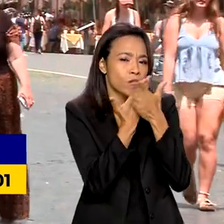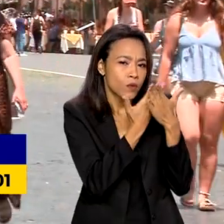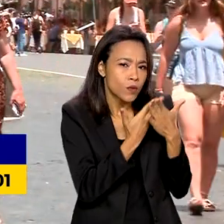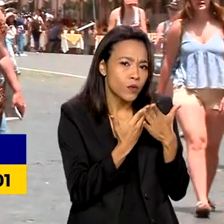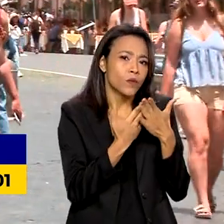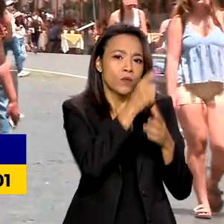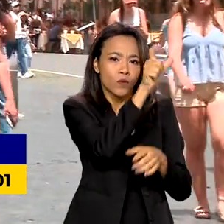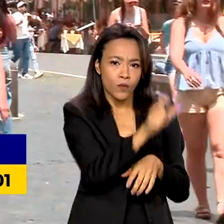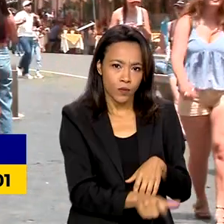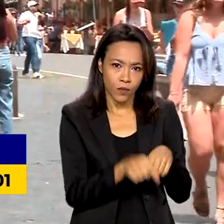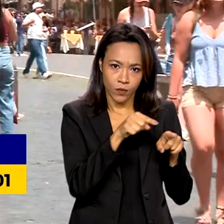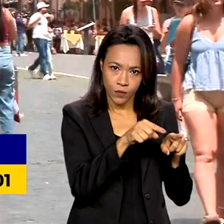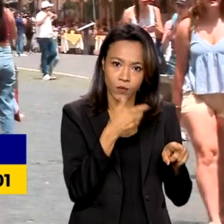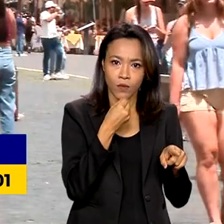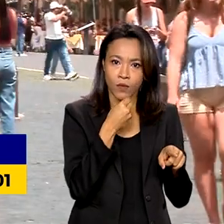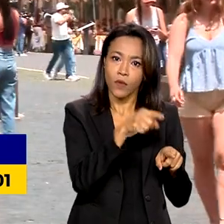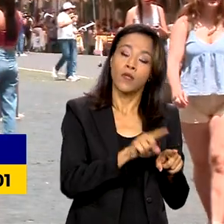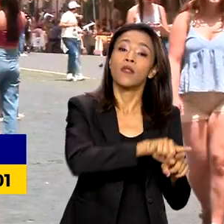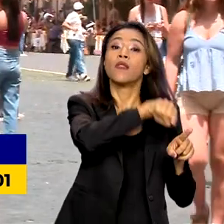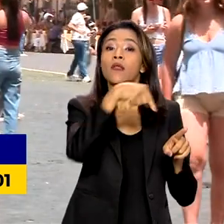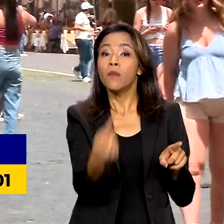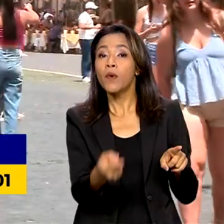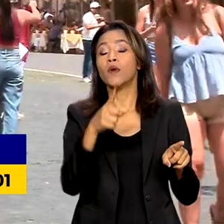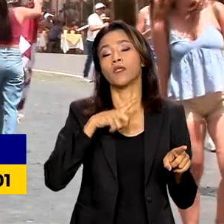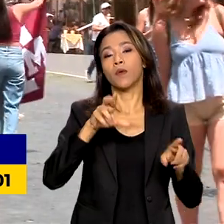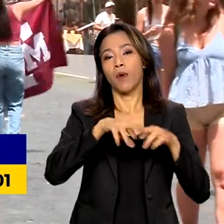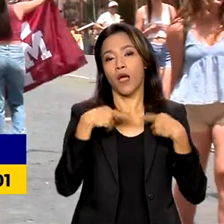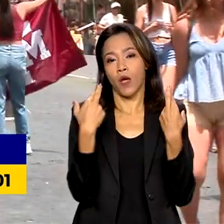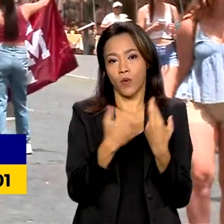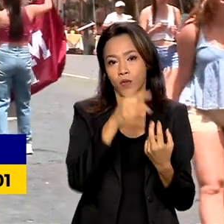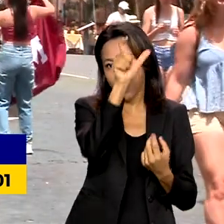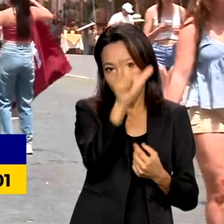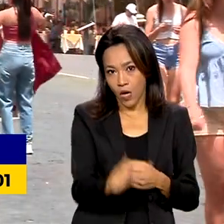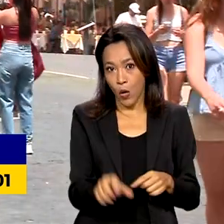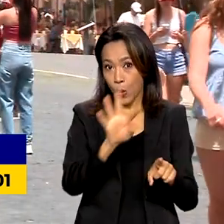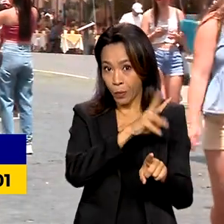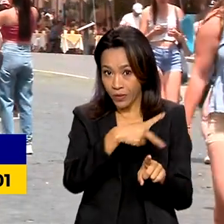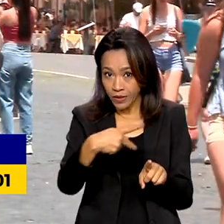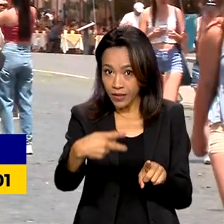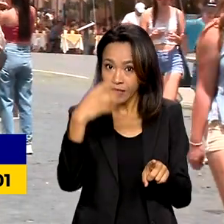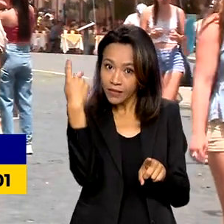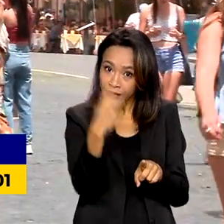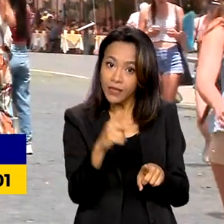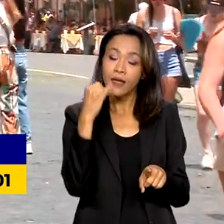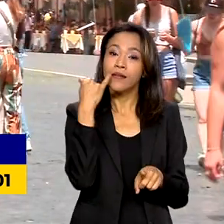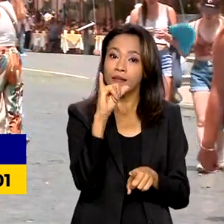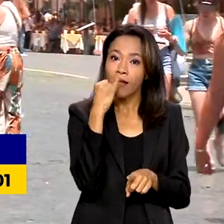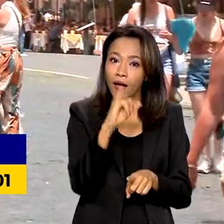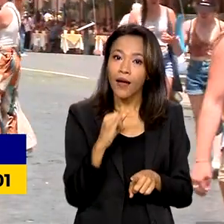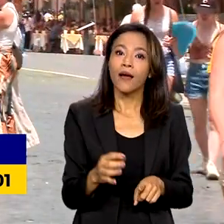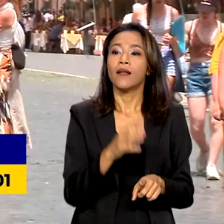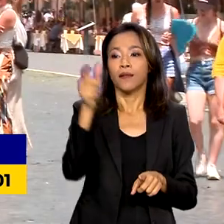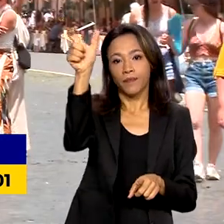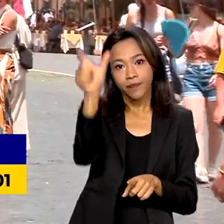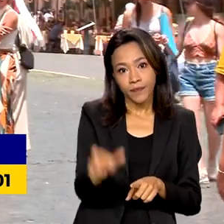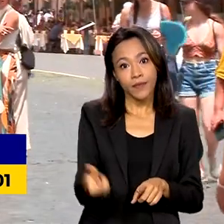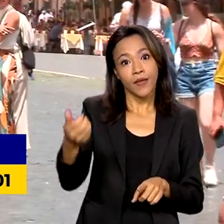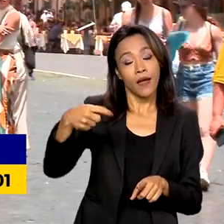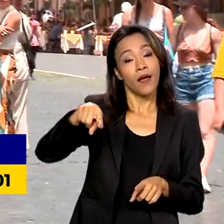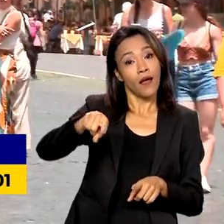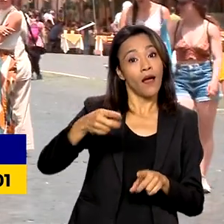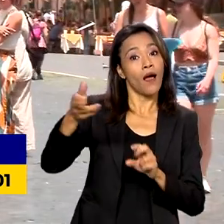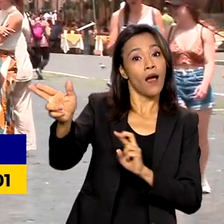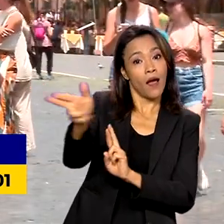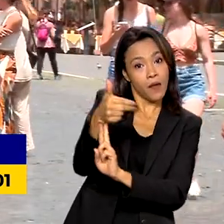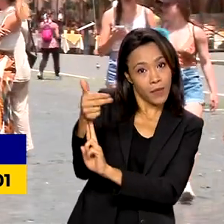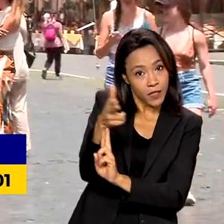começa com uma reunião com o presidente italiano, Sérgio Mattarella. A embaixadora, Maria Luiz Escorel, falou sobre